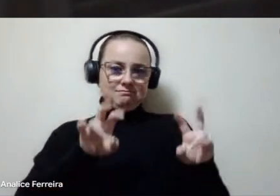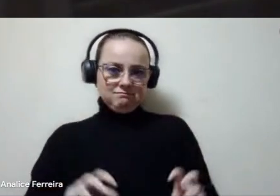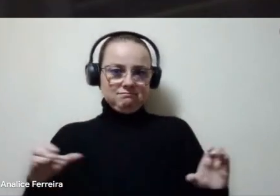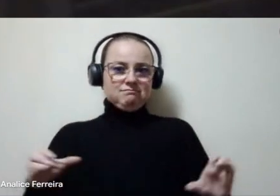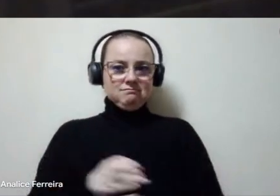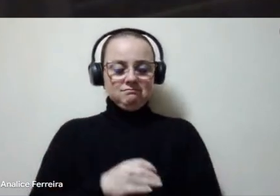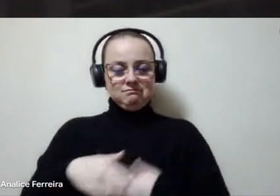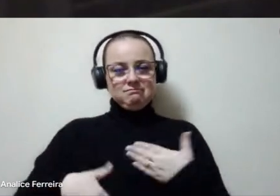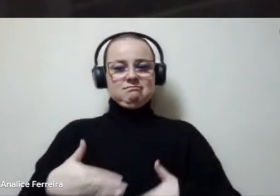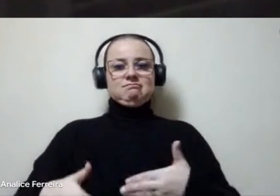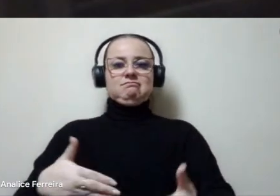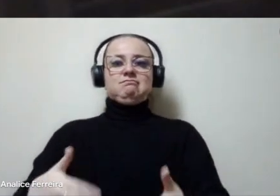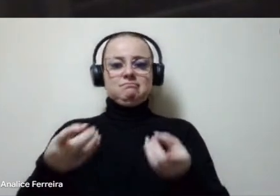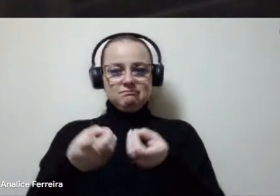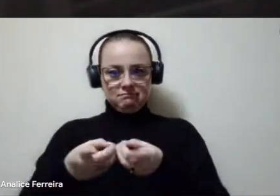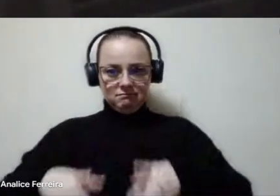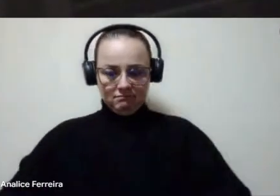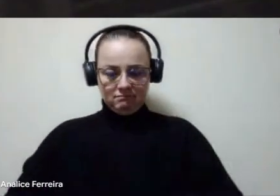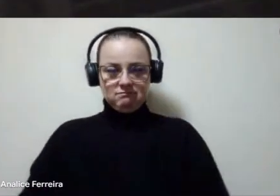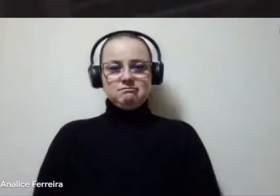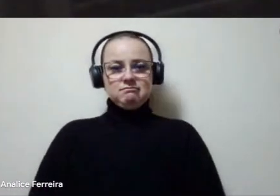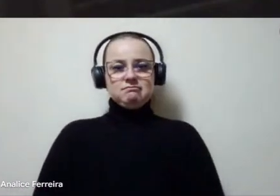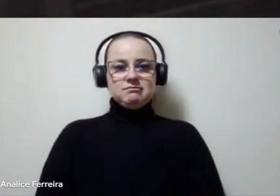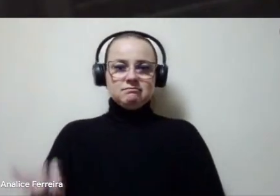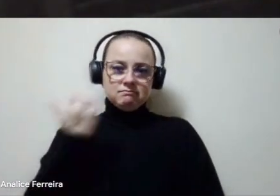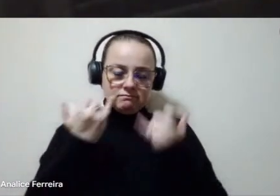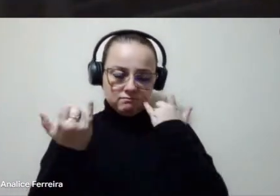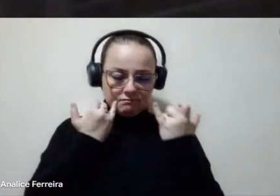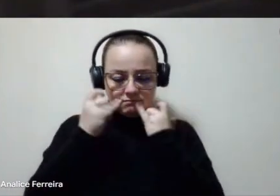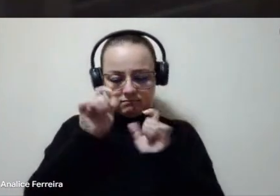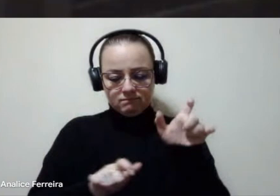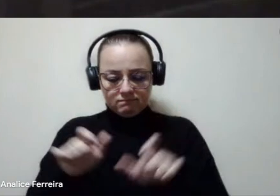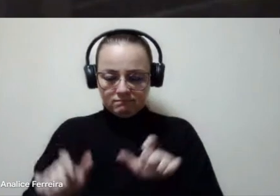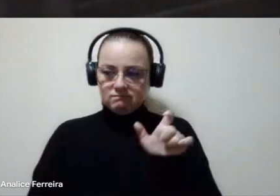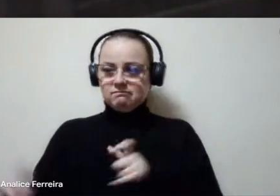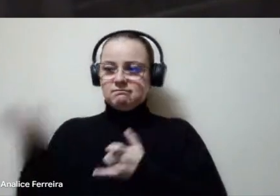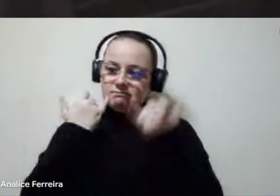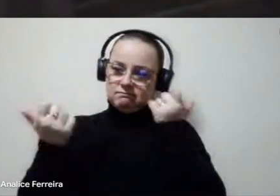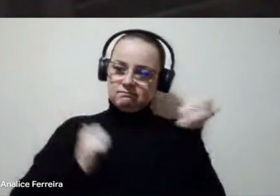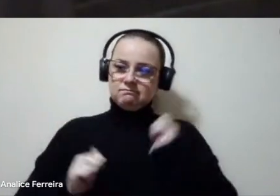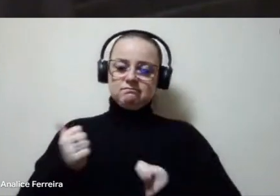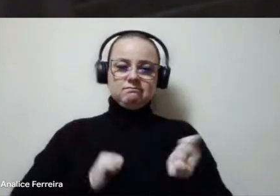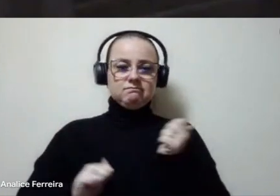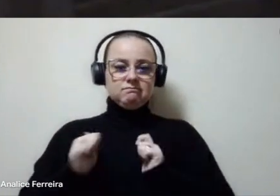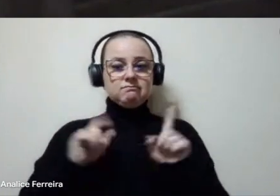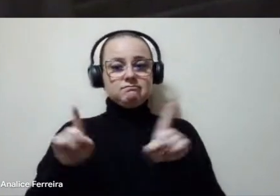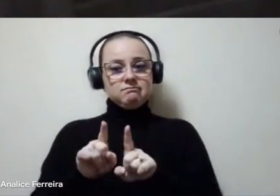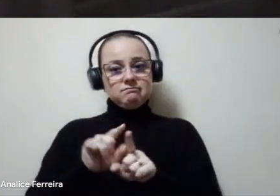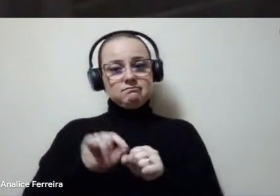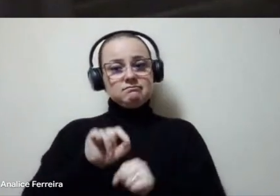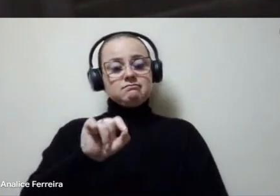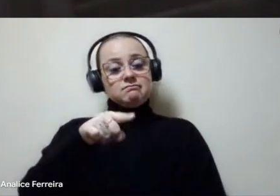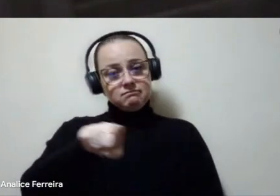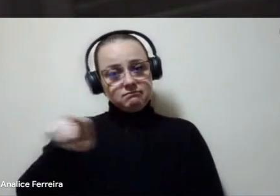processo democrático para ouvir as pessoas, ouvir os artistas e fazer com que a sua